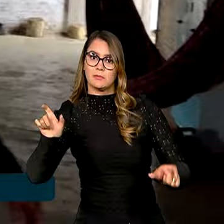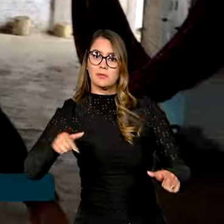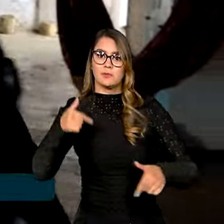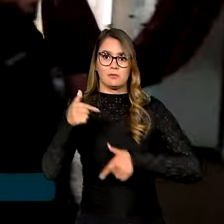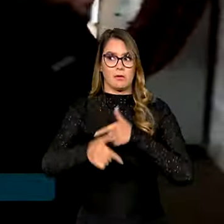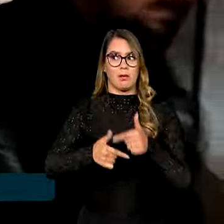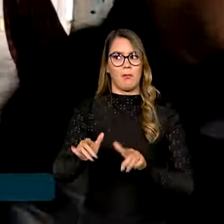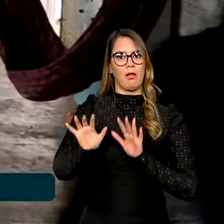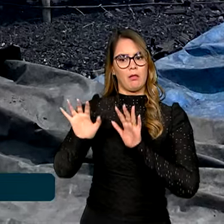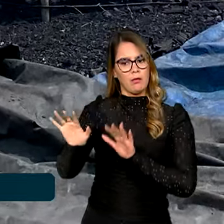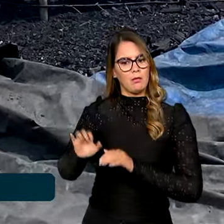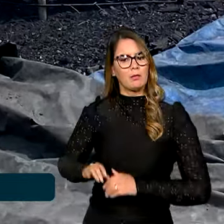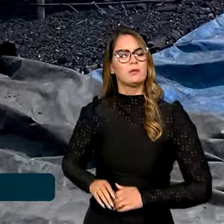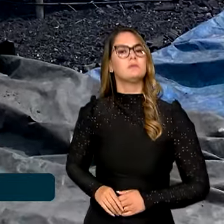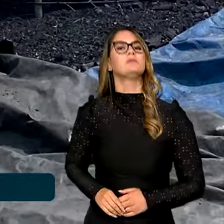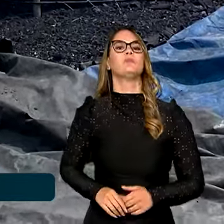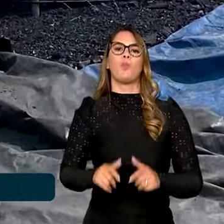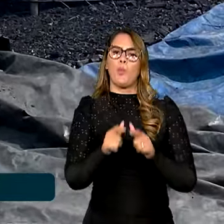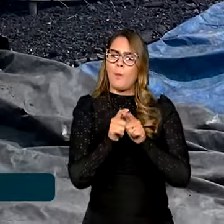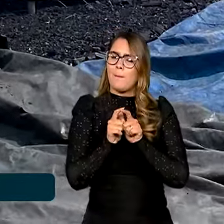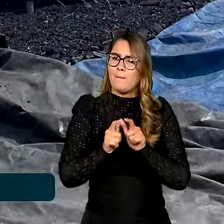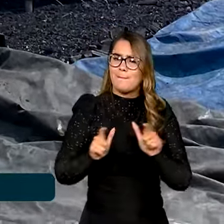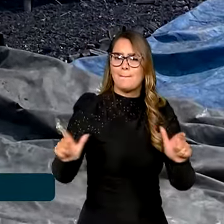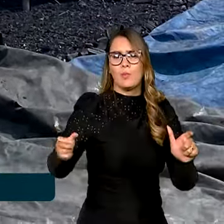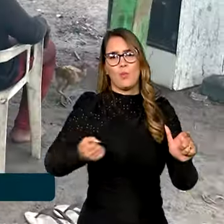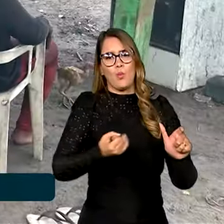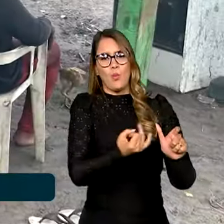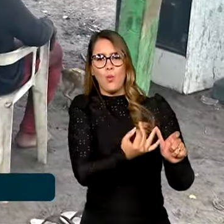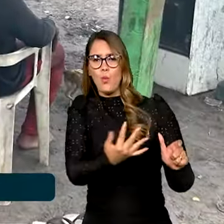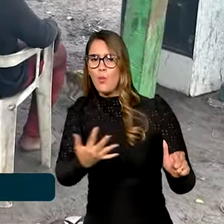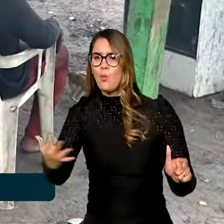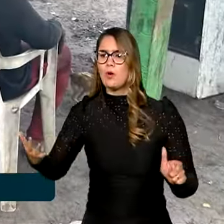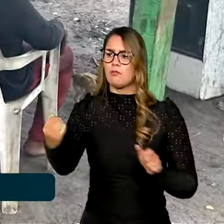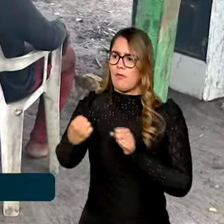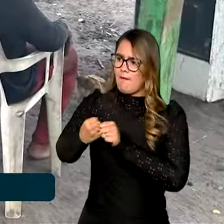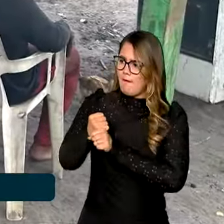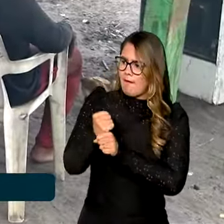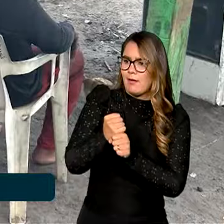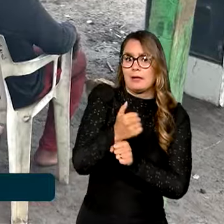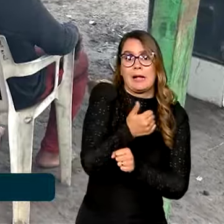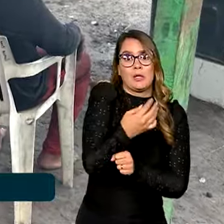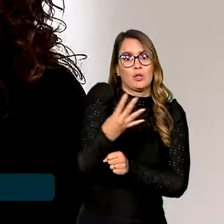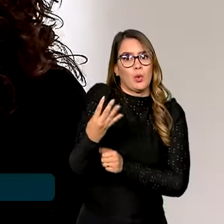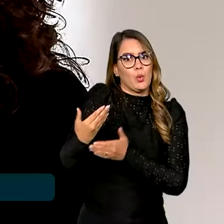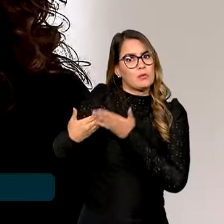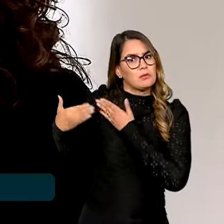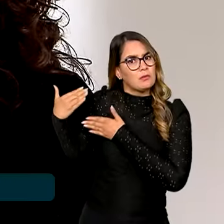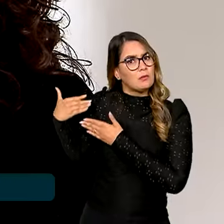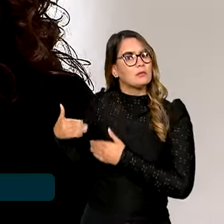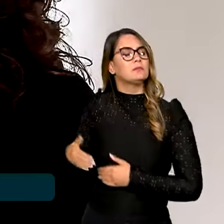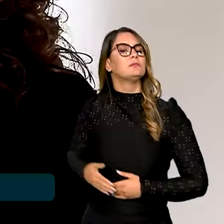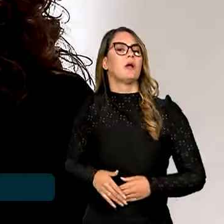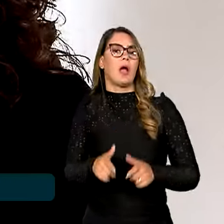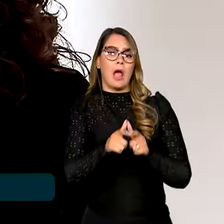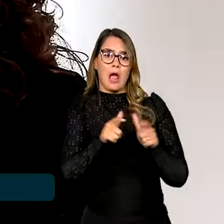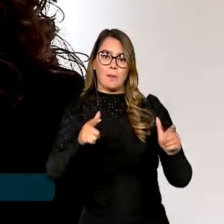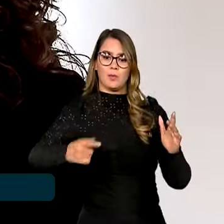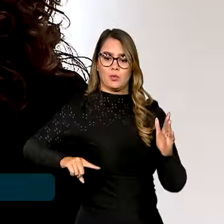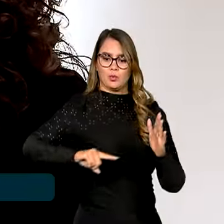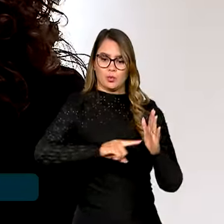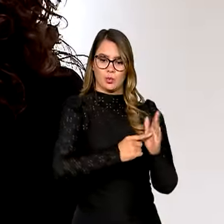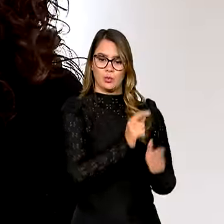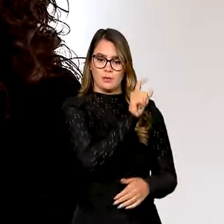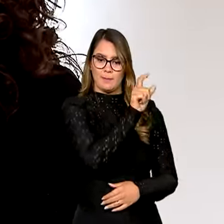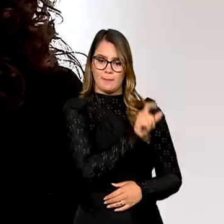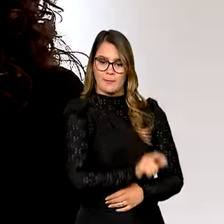nessa situação, o maior número de resgates dos últimos 14 anos. A maior parte das denúncias vieram de